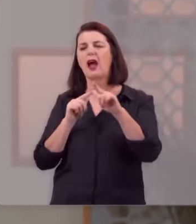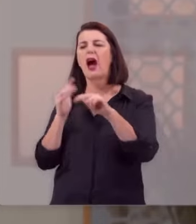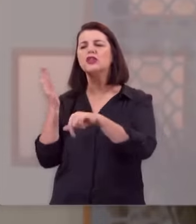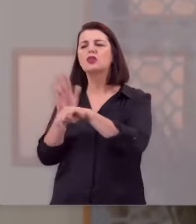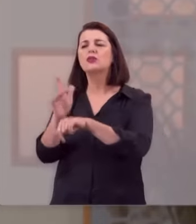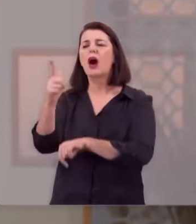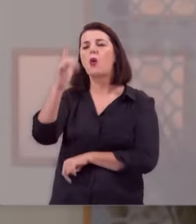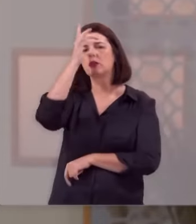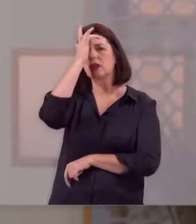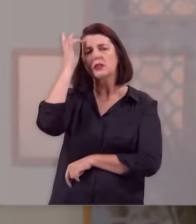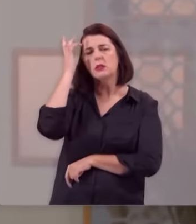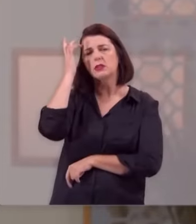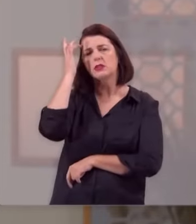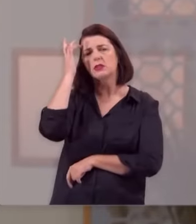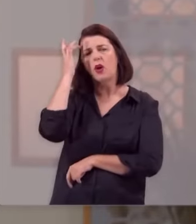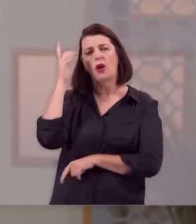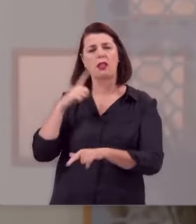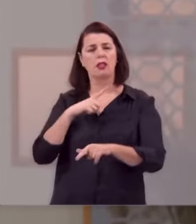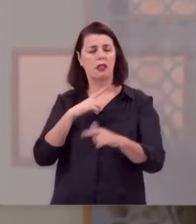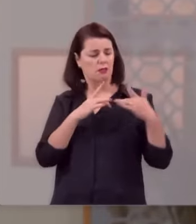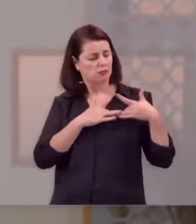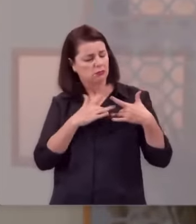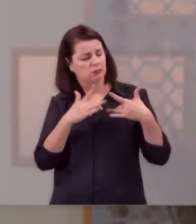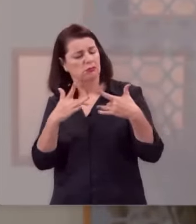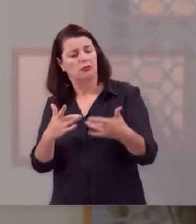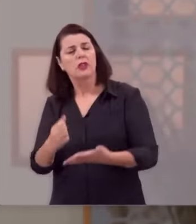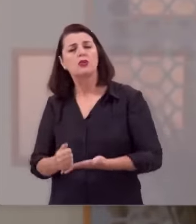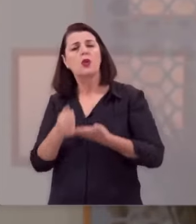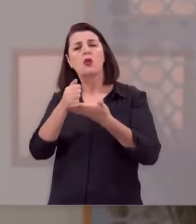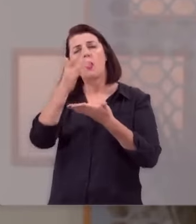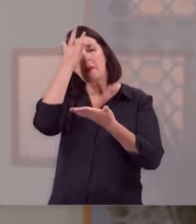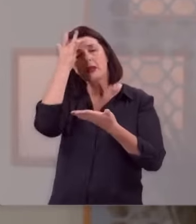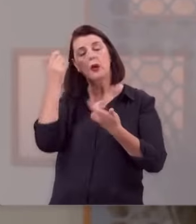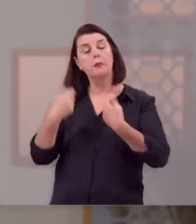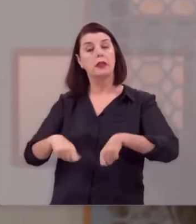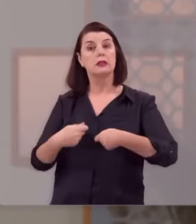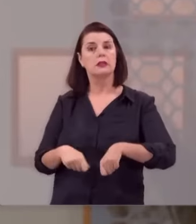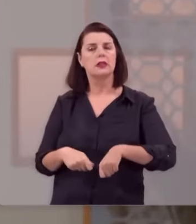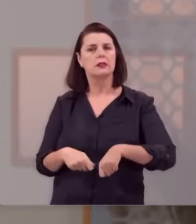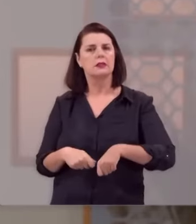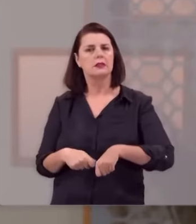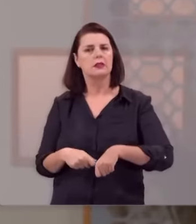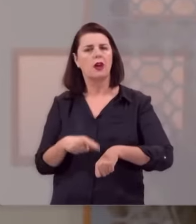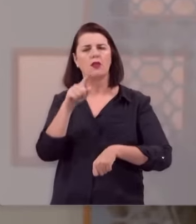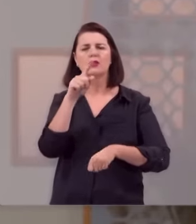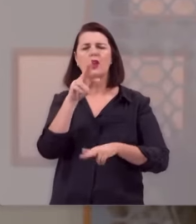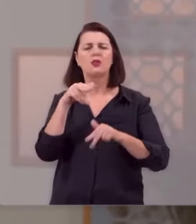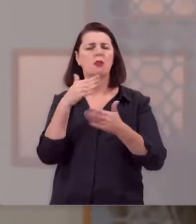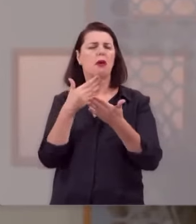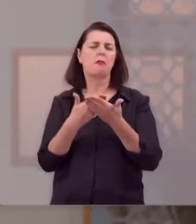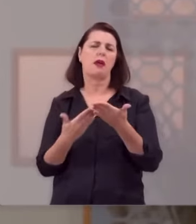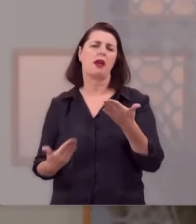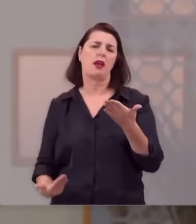outras pessoas, para você também ter mãos generosas para socorrer os necessitados. Você nunca perca de vista